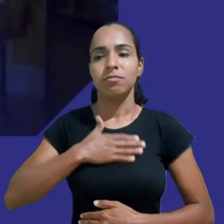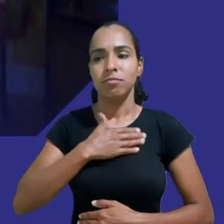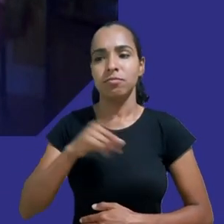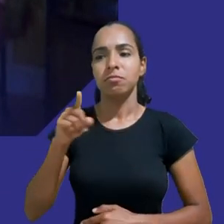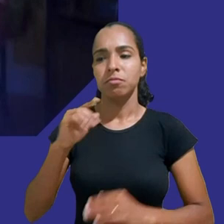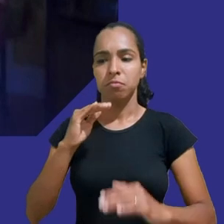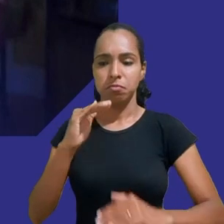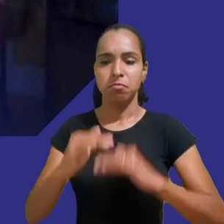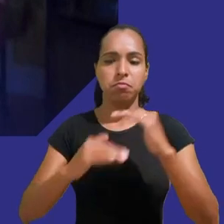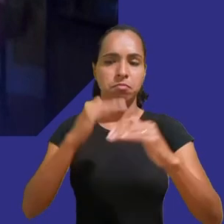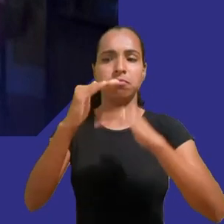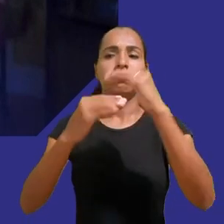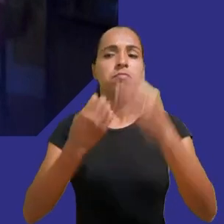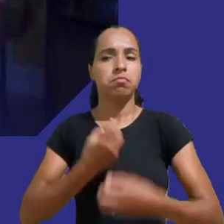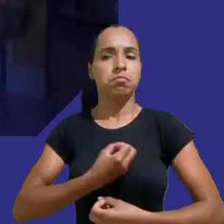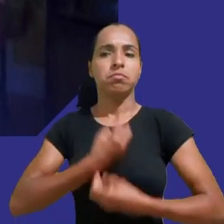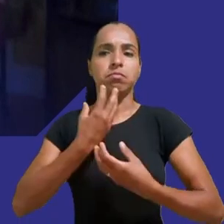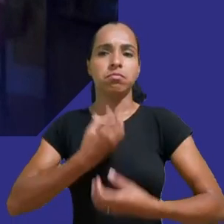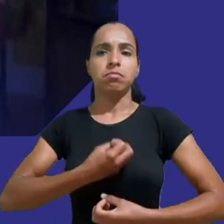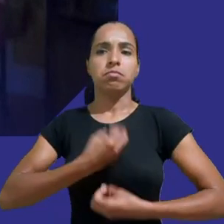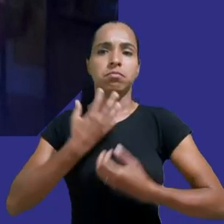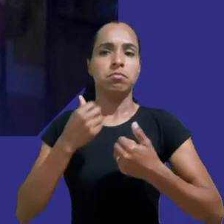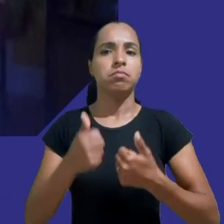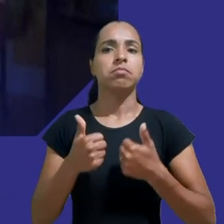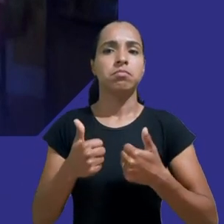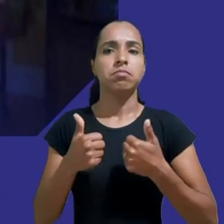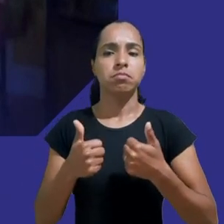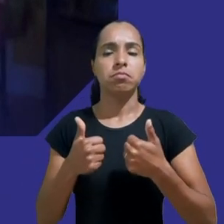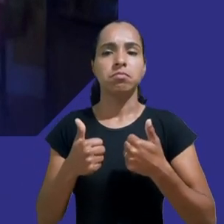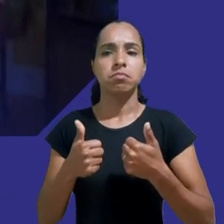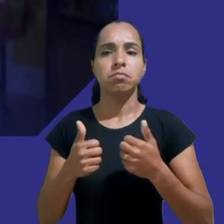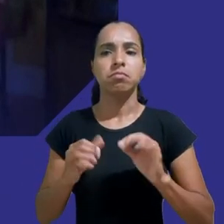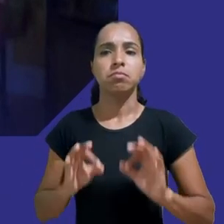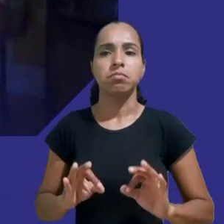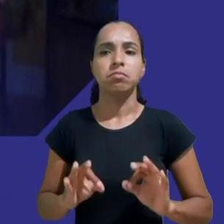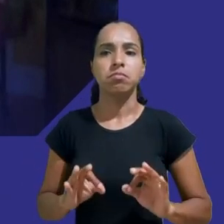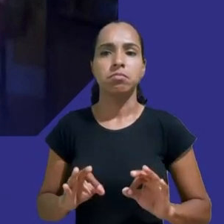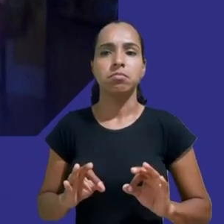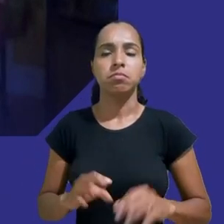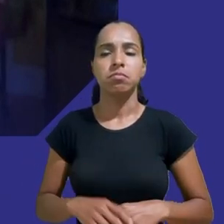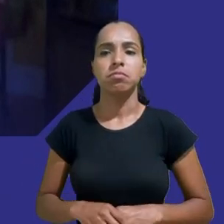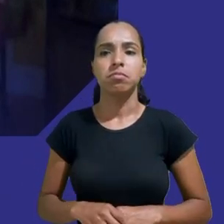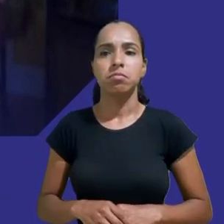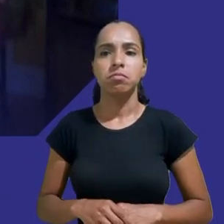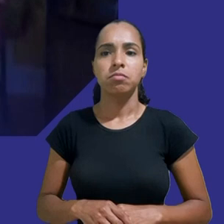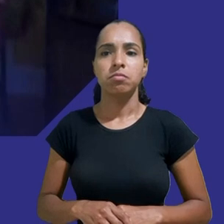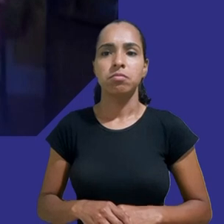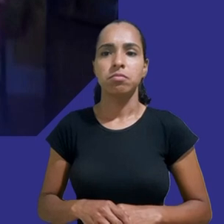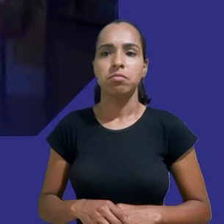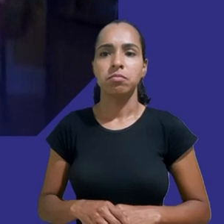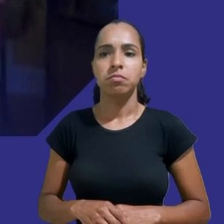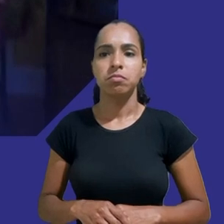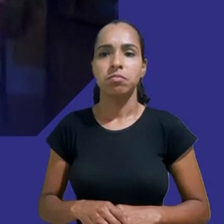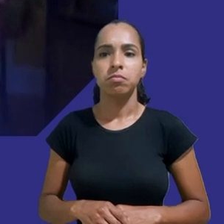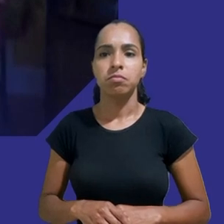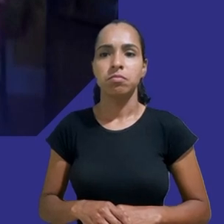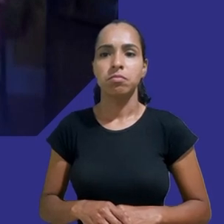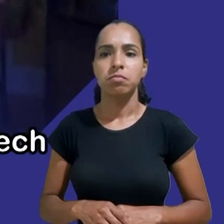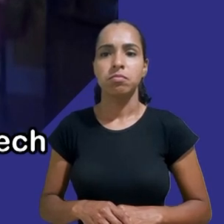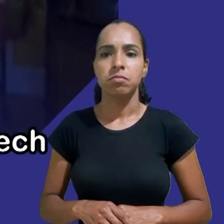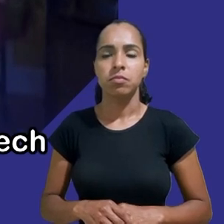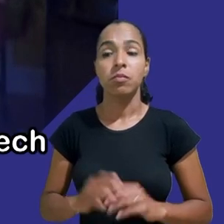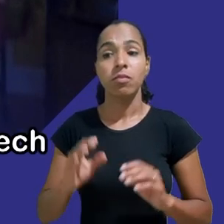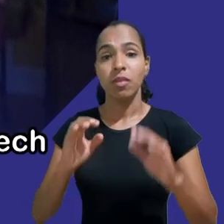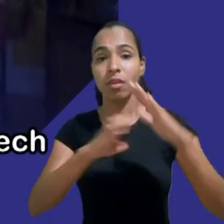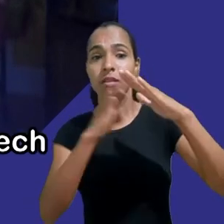momento muito produtivo com todas essas ações e atitudes que estão acontecendo contra as grandes empresas de big tech que